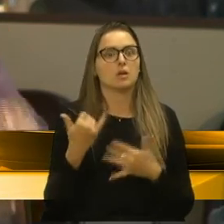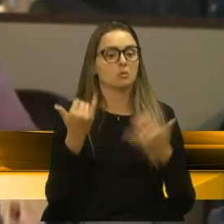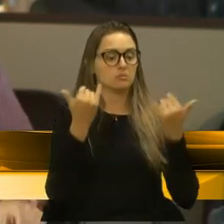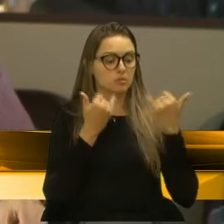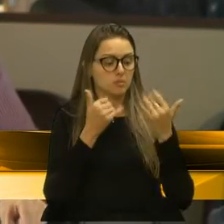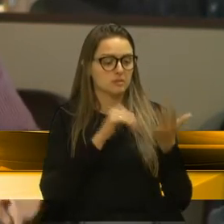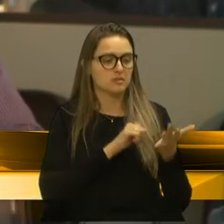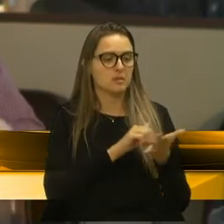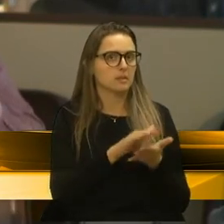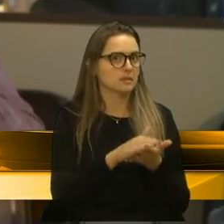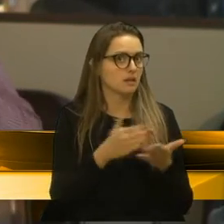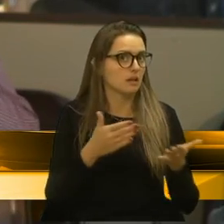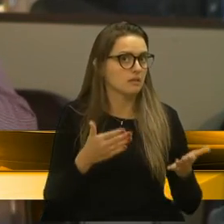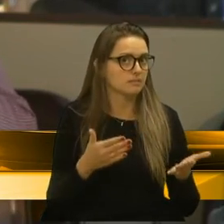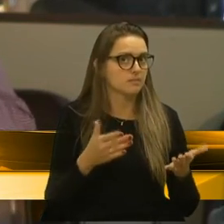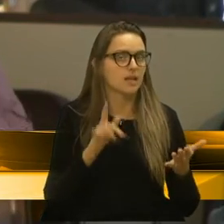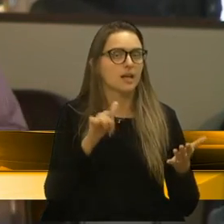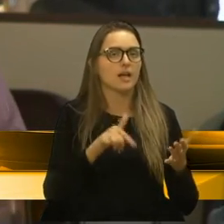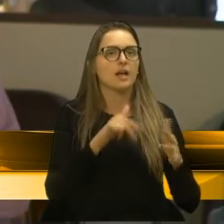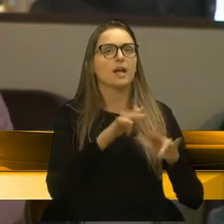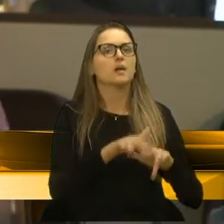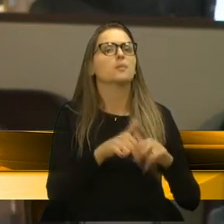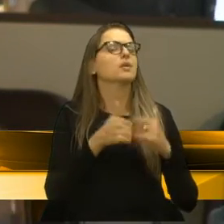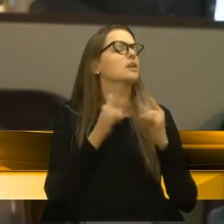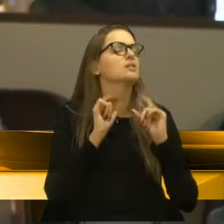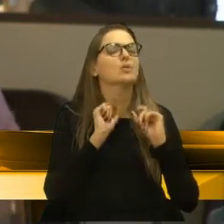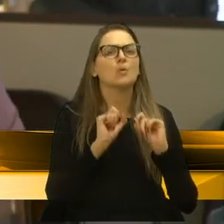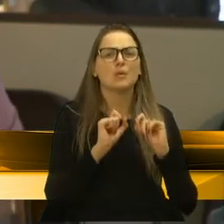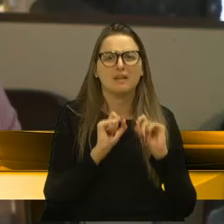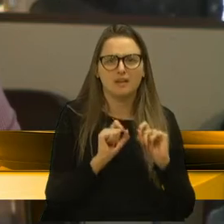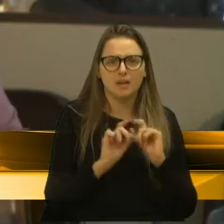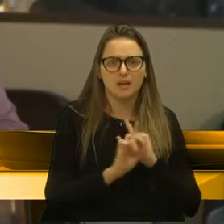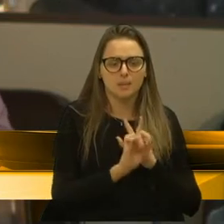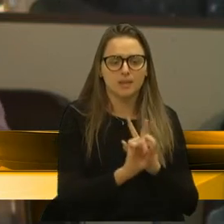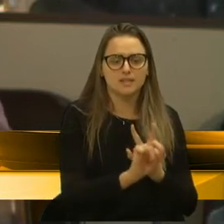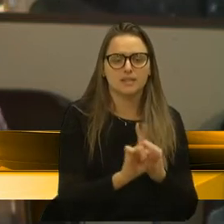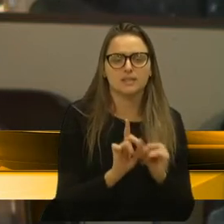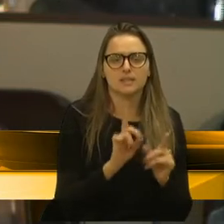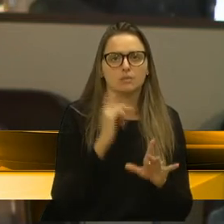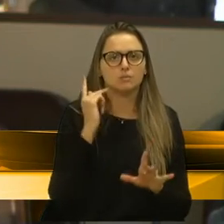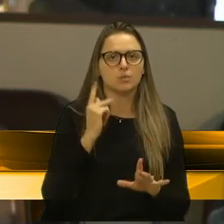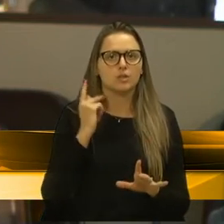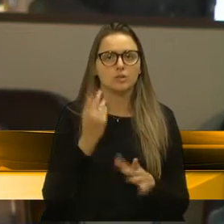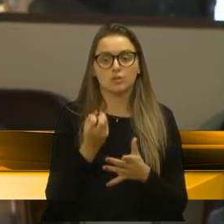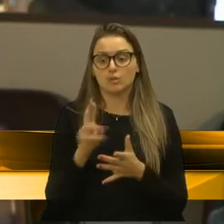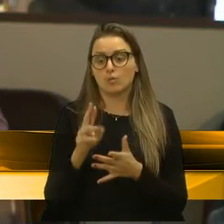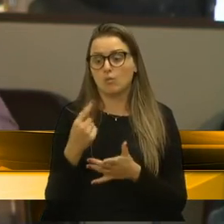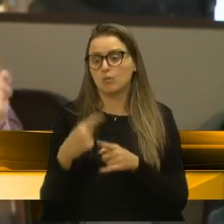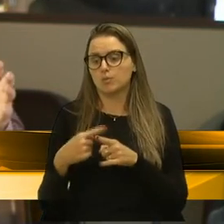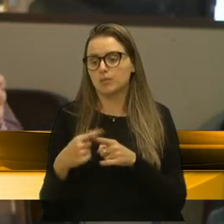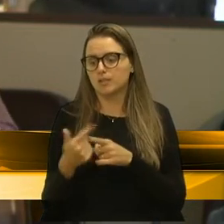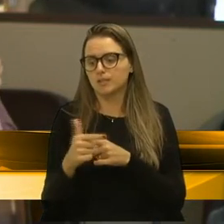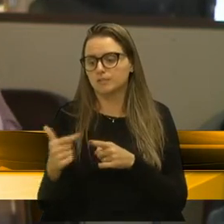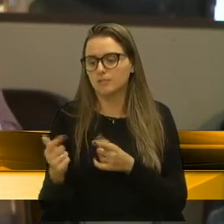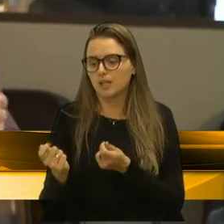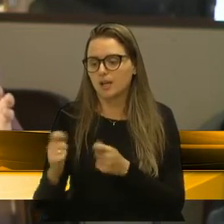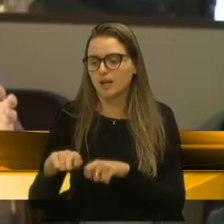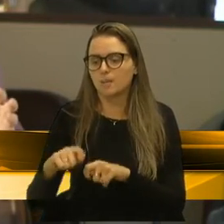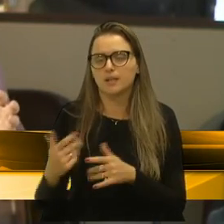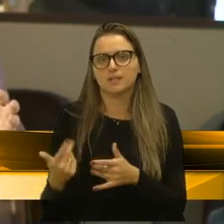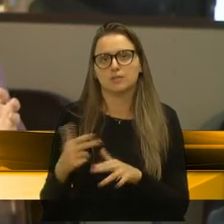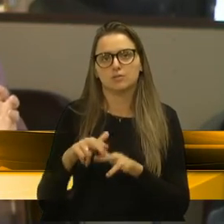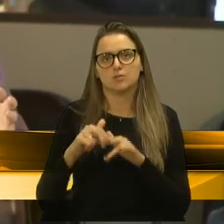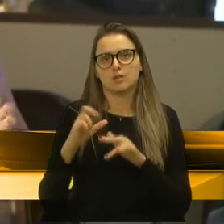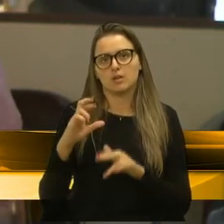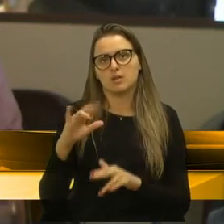Nós precisamos saber se é por perseguição política, ou é realmente porque não tem mais condições devido à crise